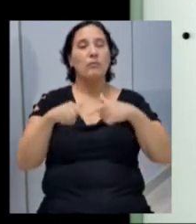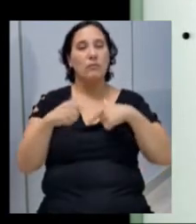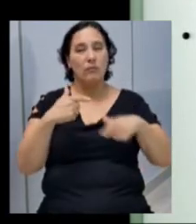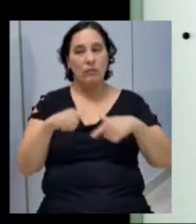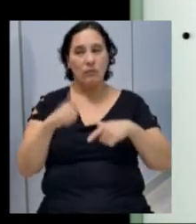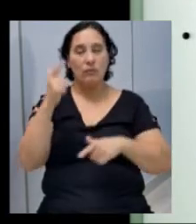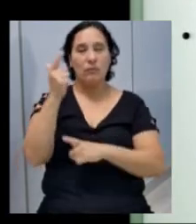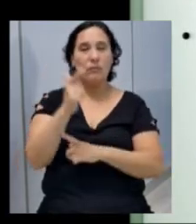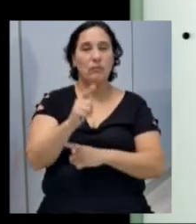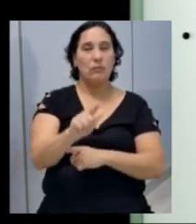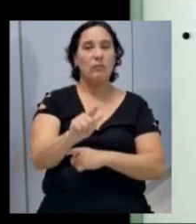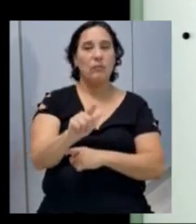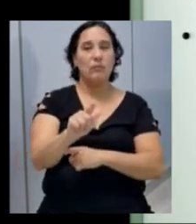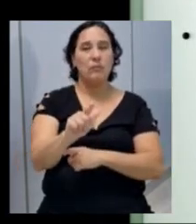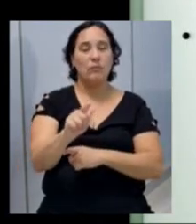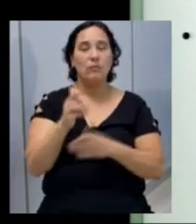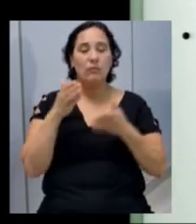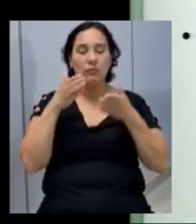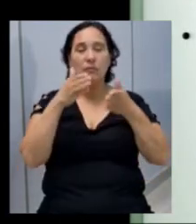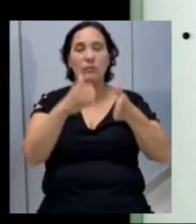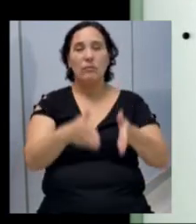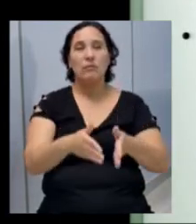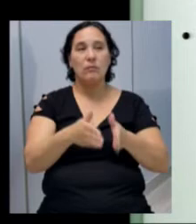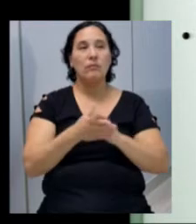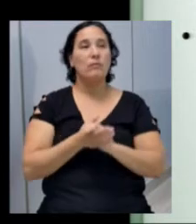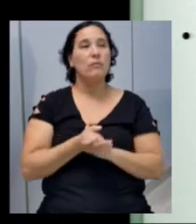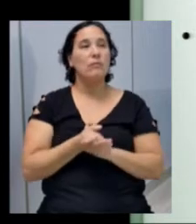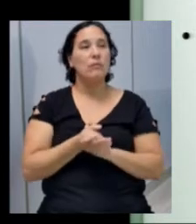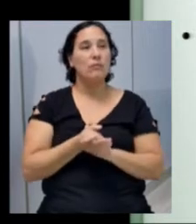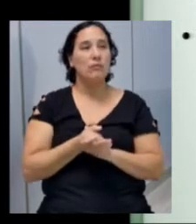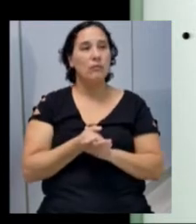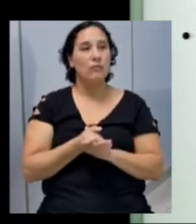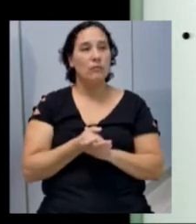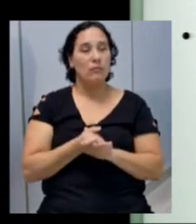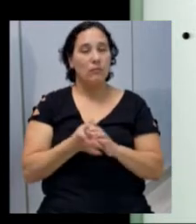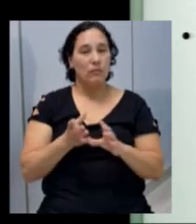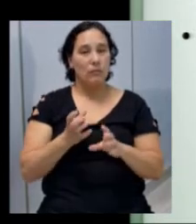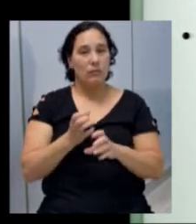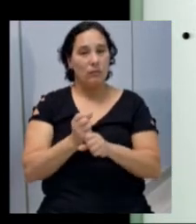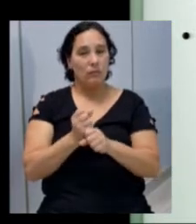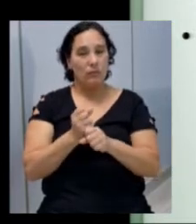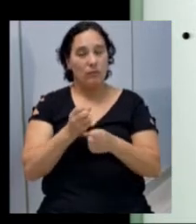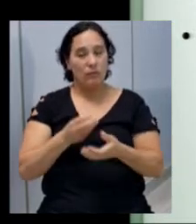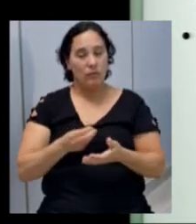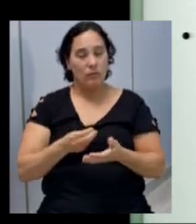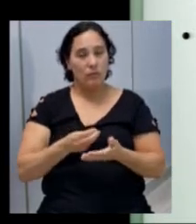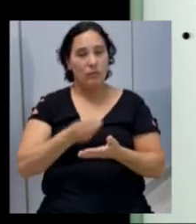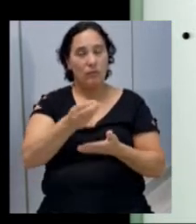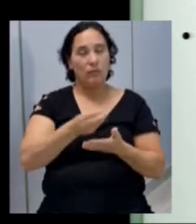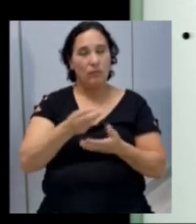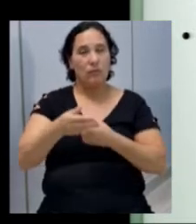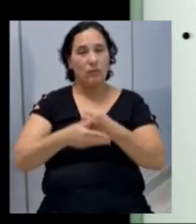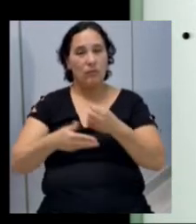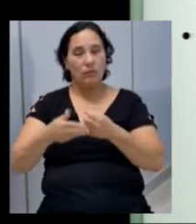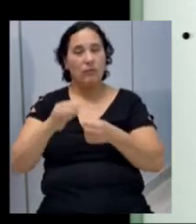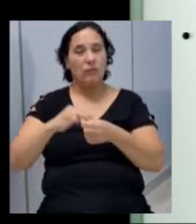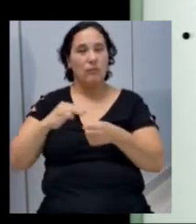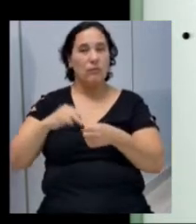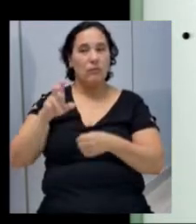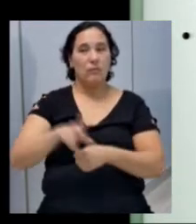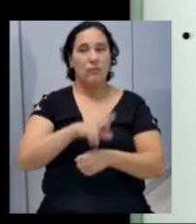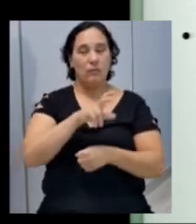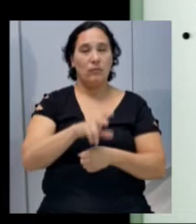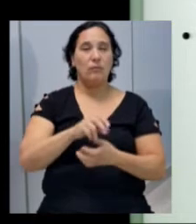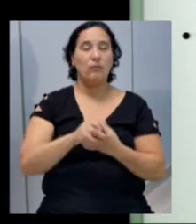e ele consegue diretamente incrementar a sua arrecadação. As receitas de contribuições, basicamente, no município de Chanchereia,